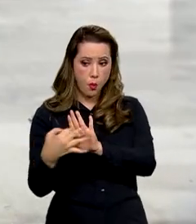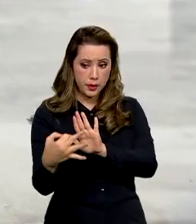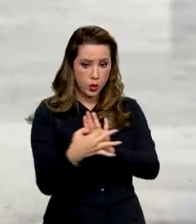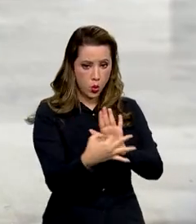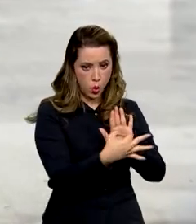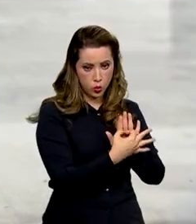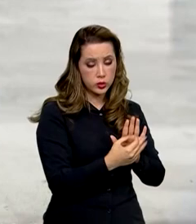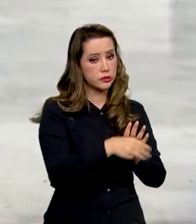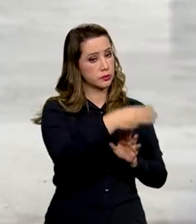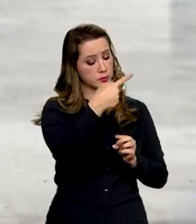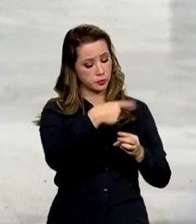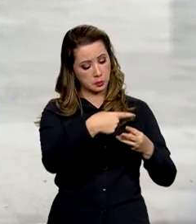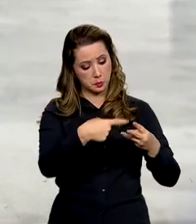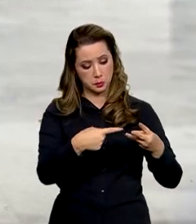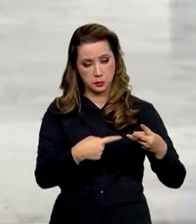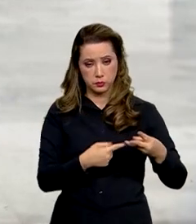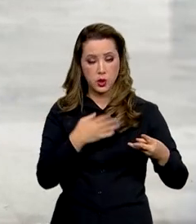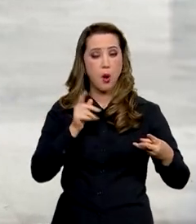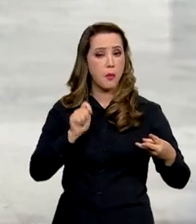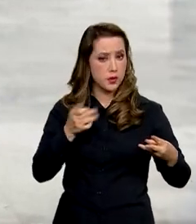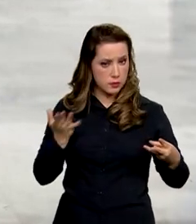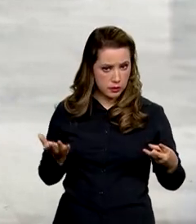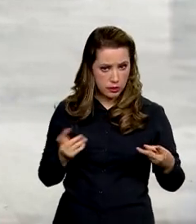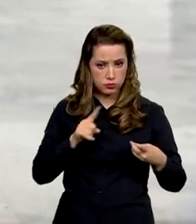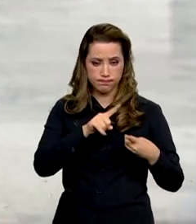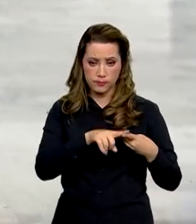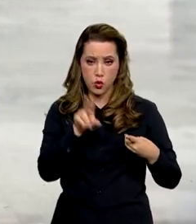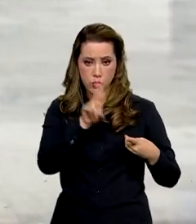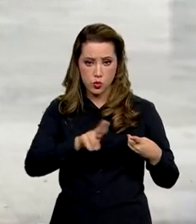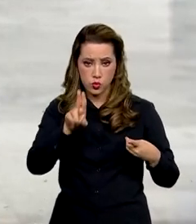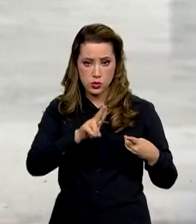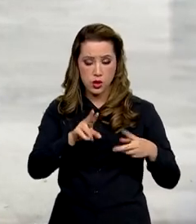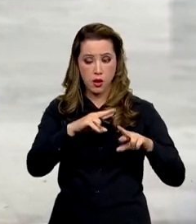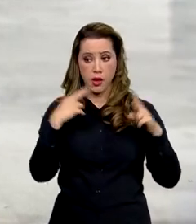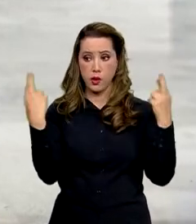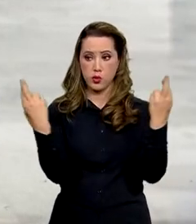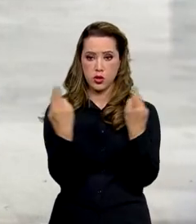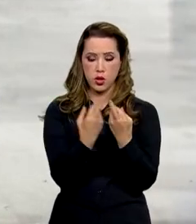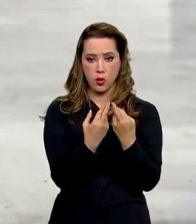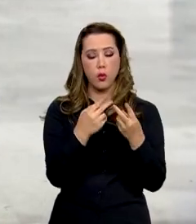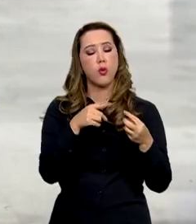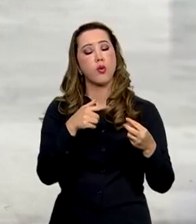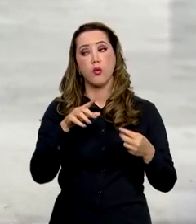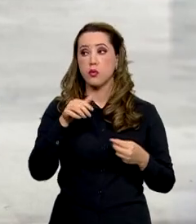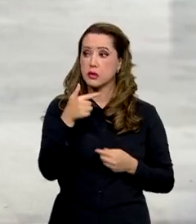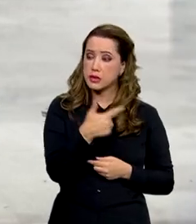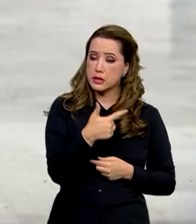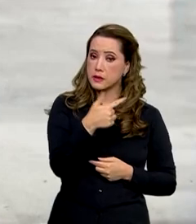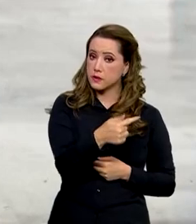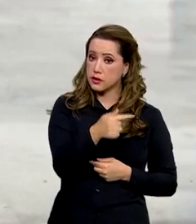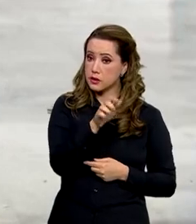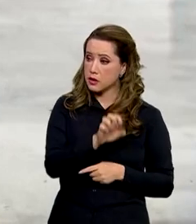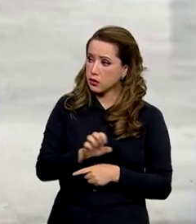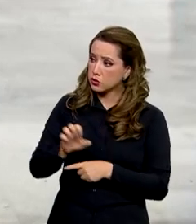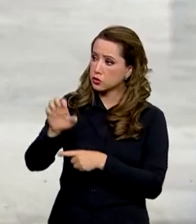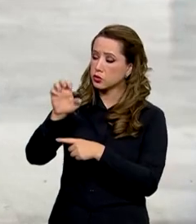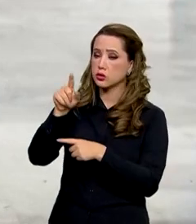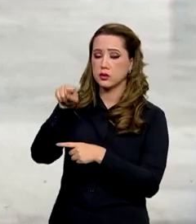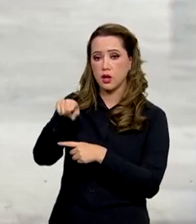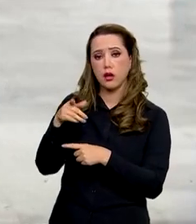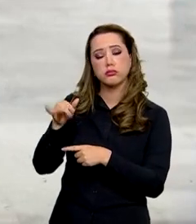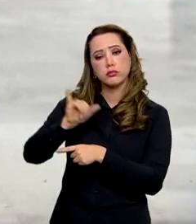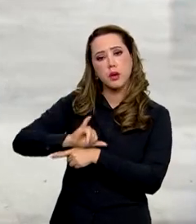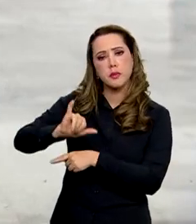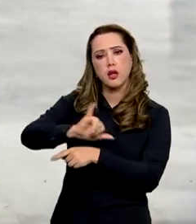formas na elaboração do PPA participativo. Por meio das plenárias, nas 27 capitais brasileiras, que reuniram